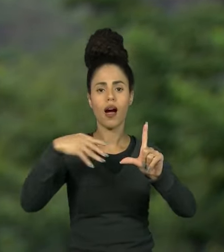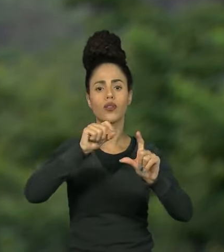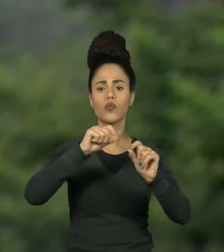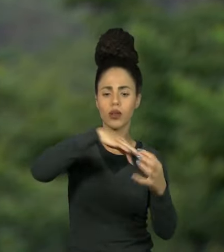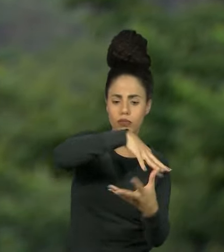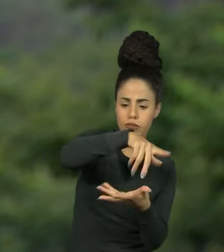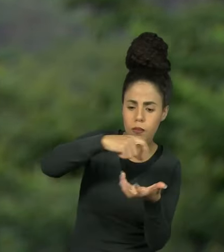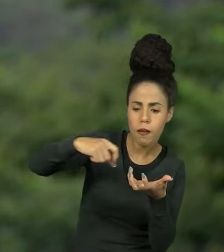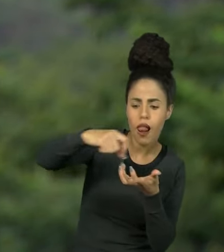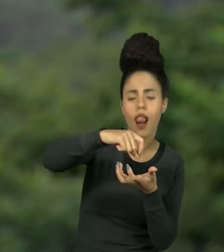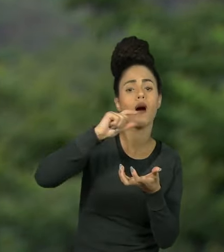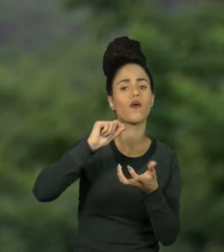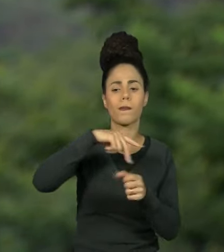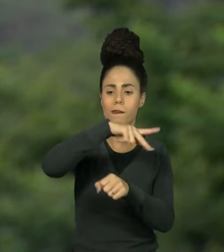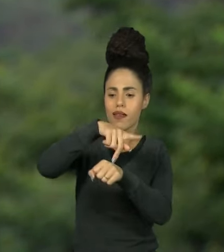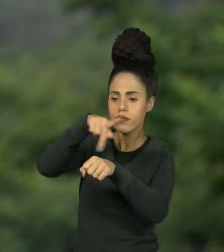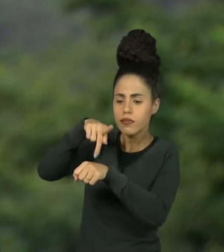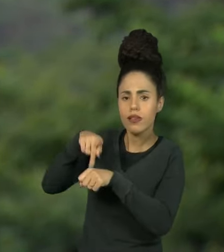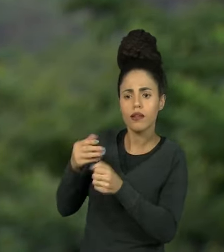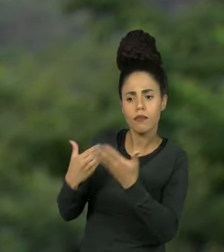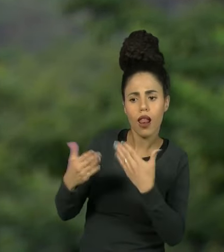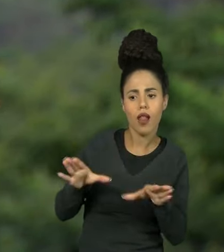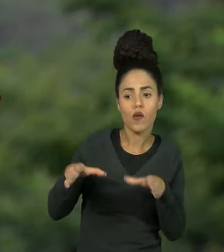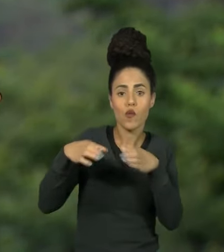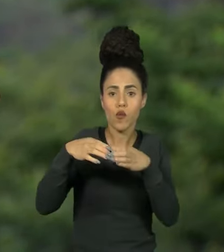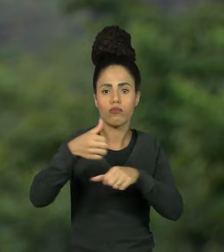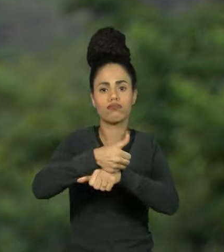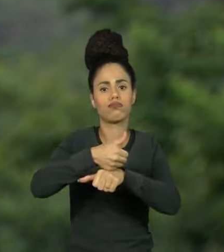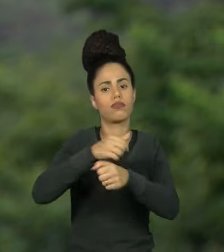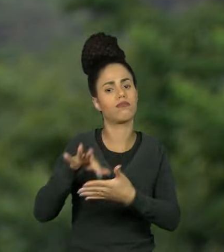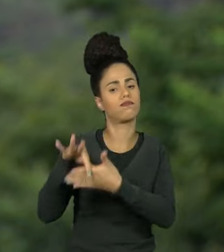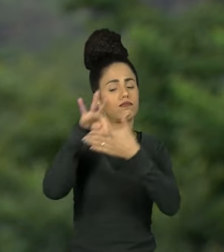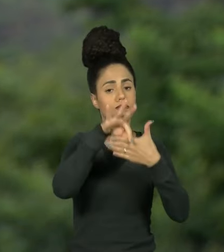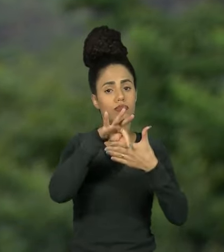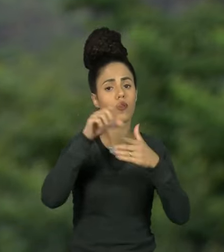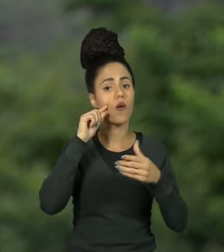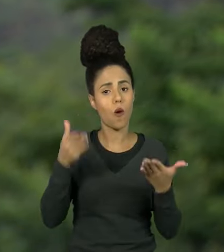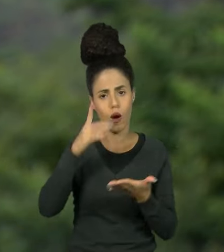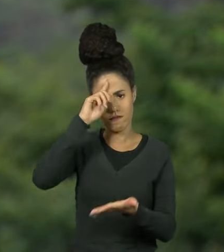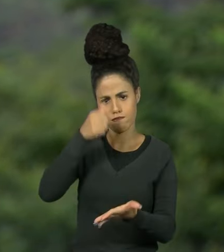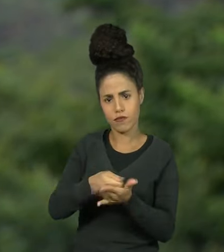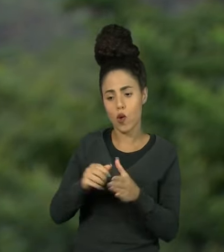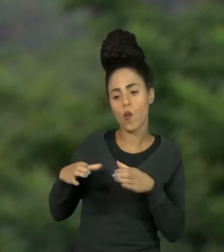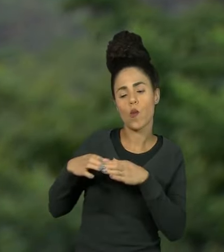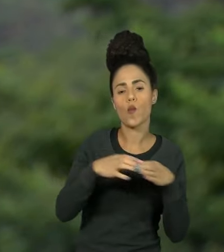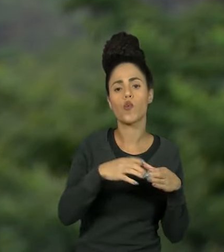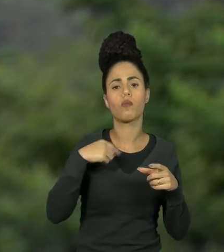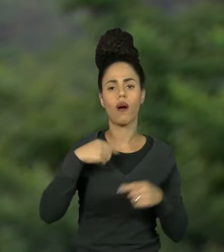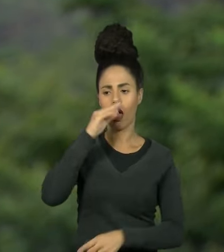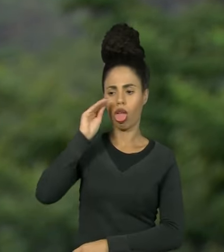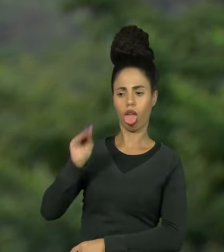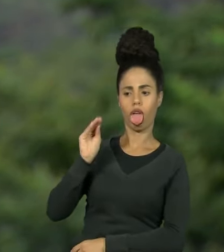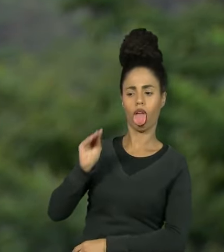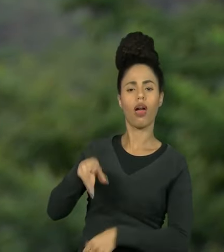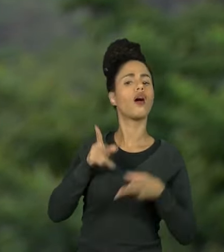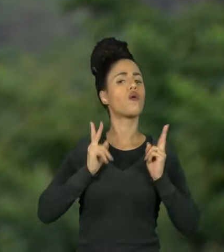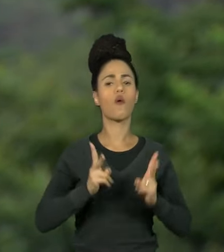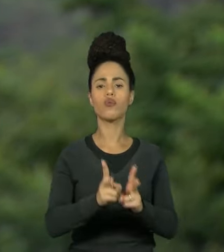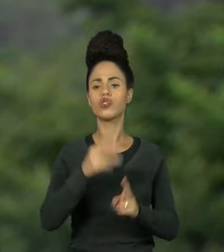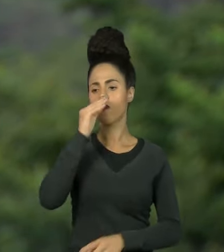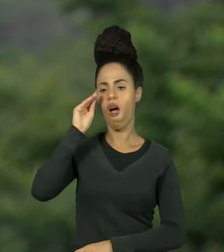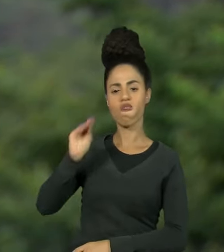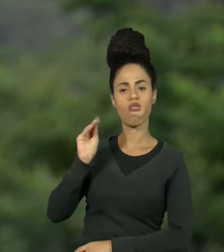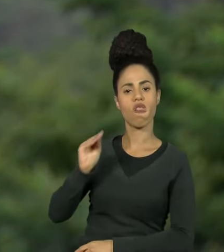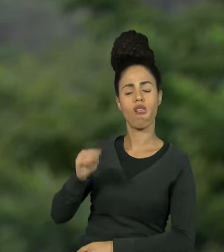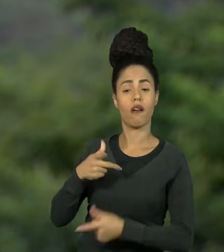reúne pesquisadores especialistas no clima no mundo todo, os tomadores de decisões ignoraram e continuam ignorando